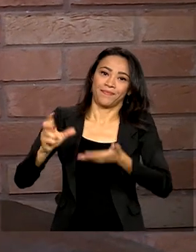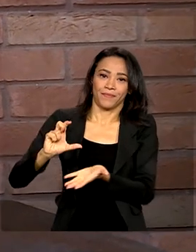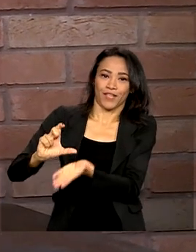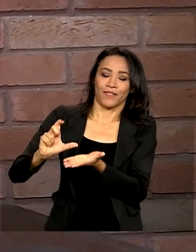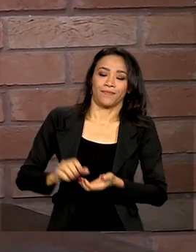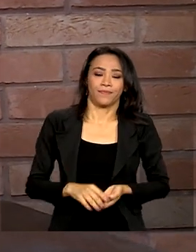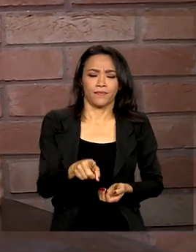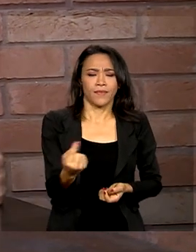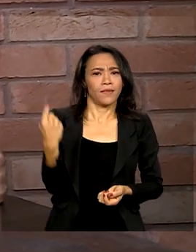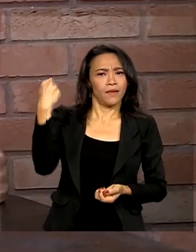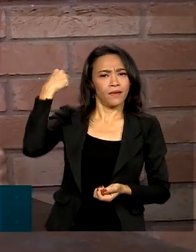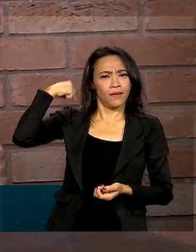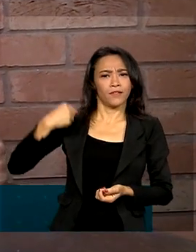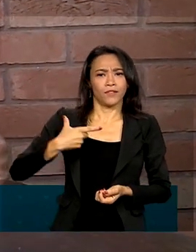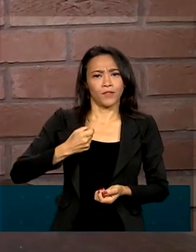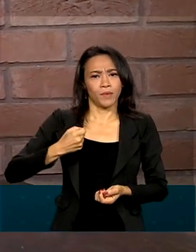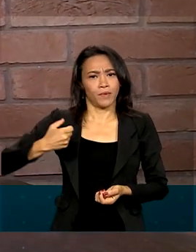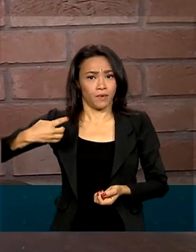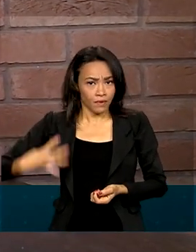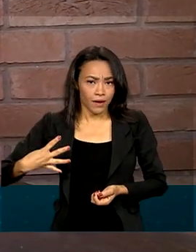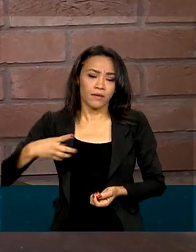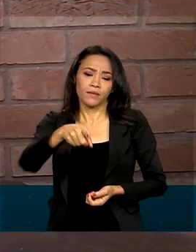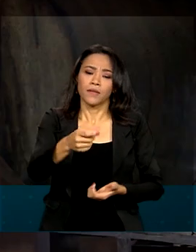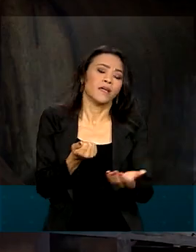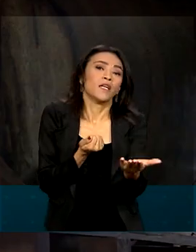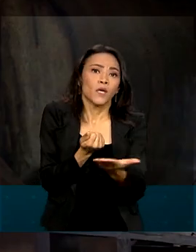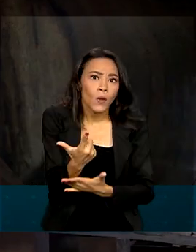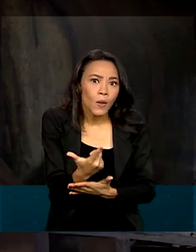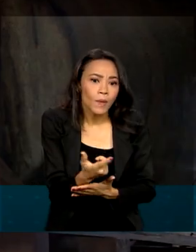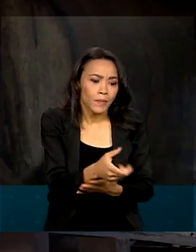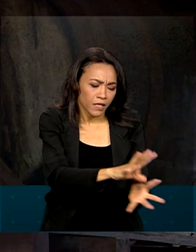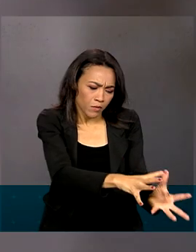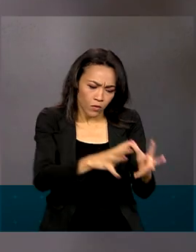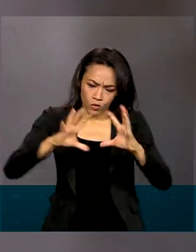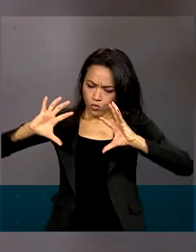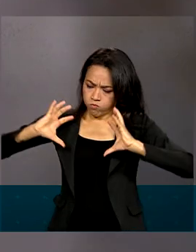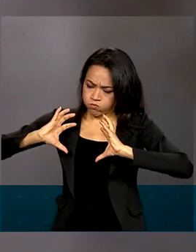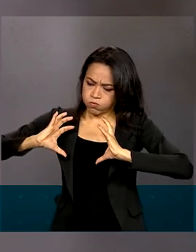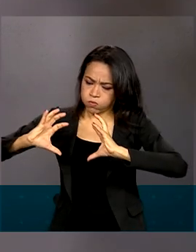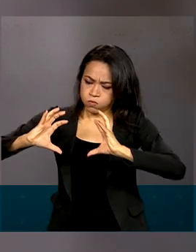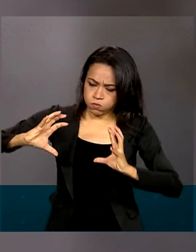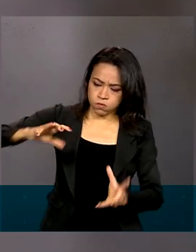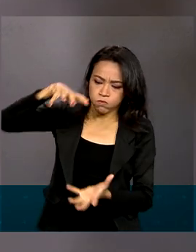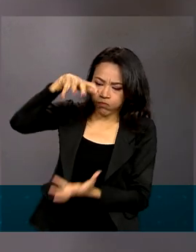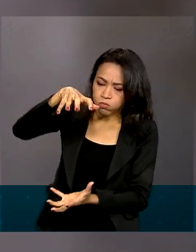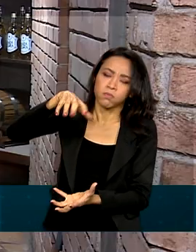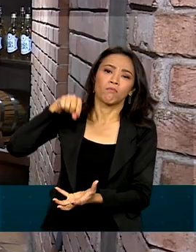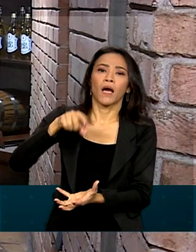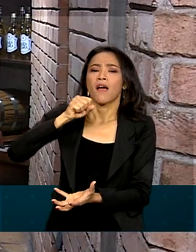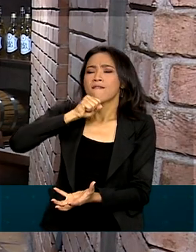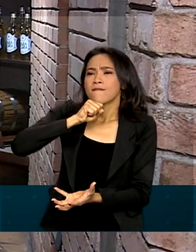Desde 2004, o Hélio compra a cachaça no Estado Bruto, coloca para envelhecer e depois faz a padronização.